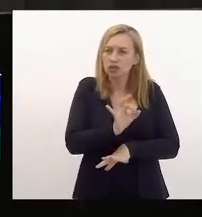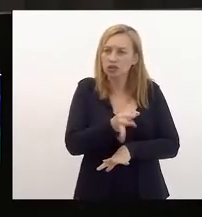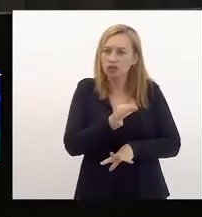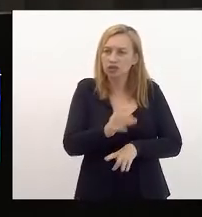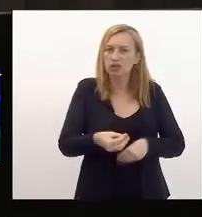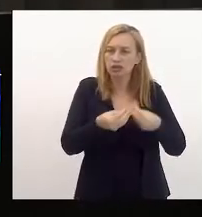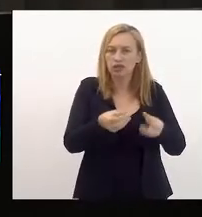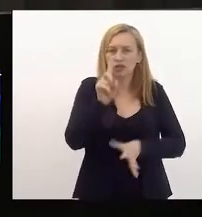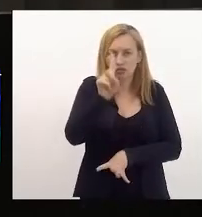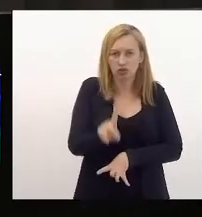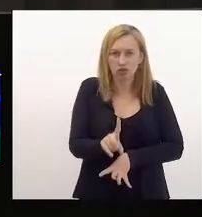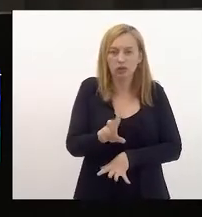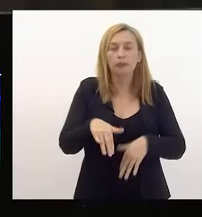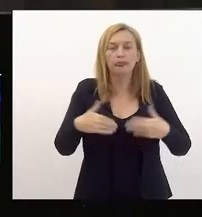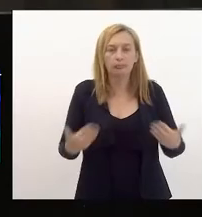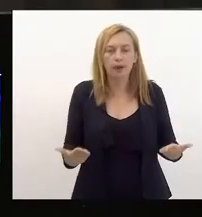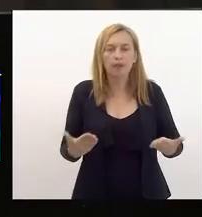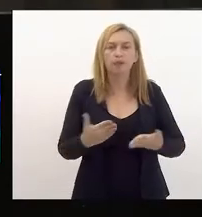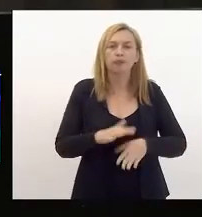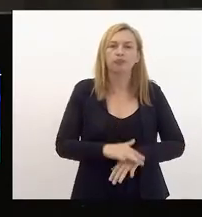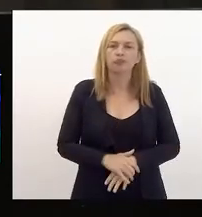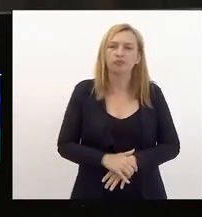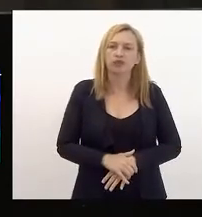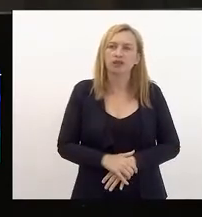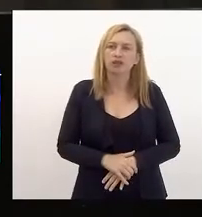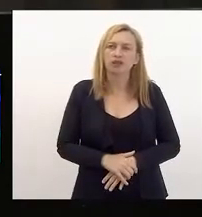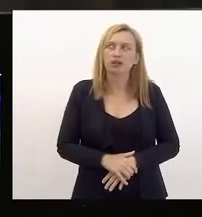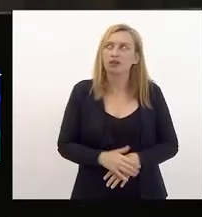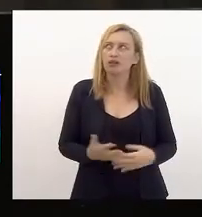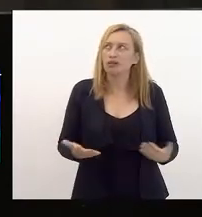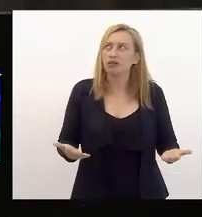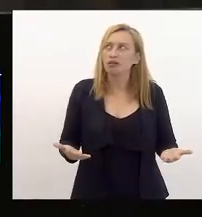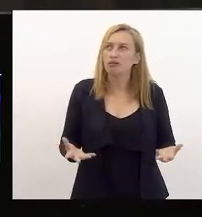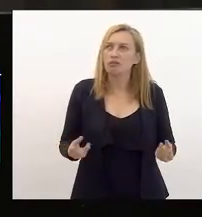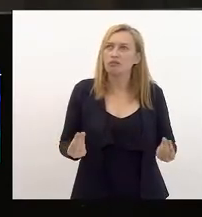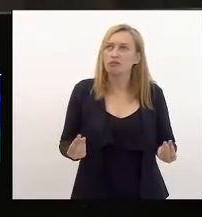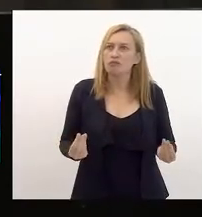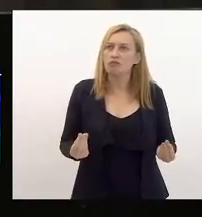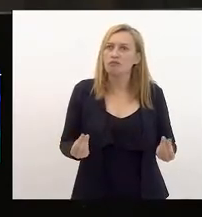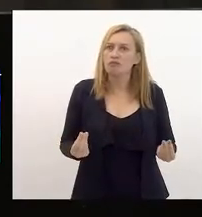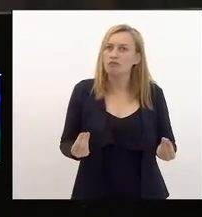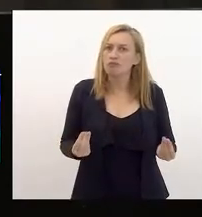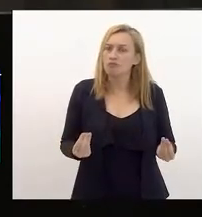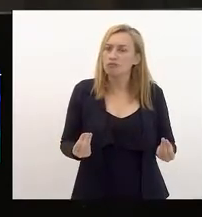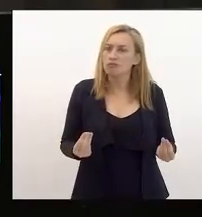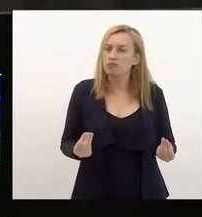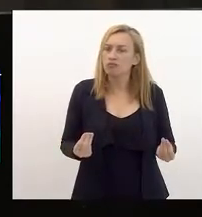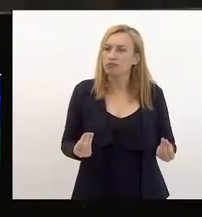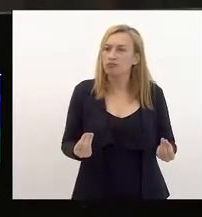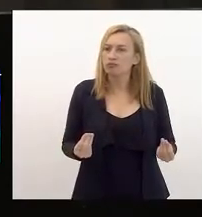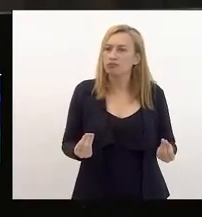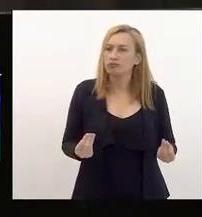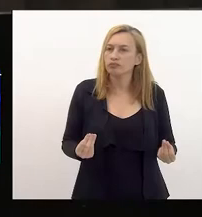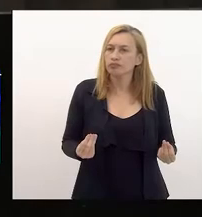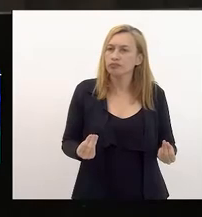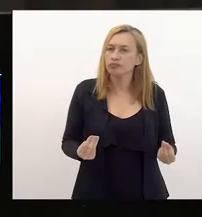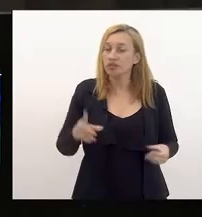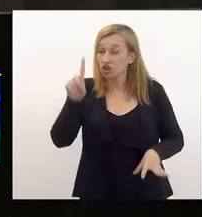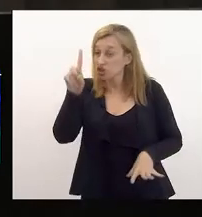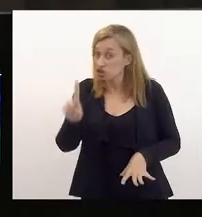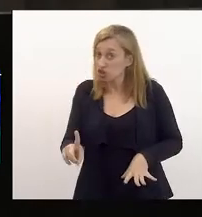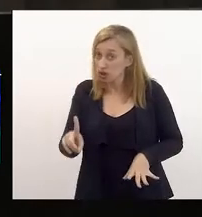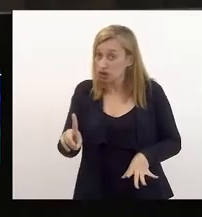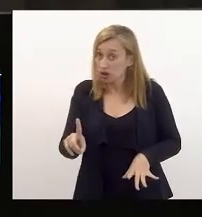direitos. Então, essa discrepância entre garantia de